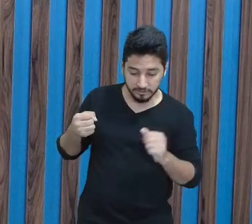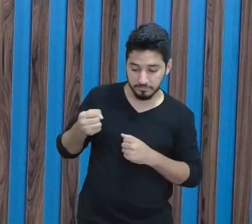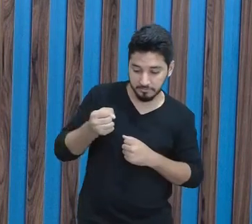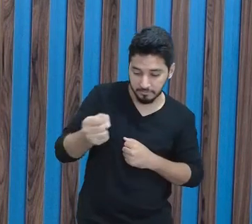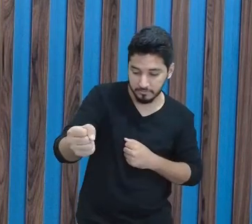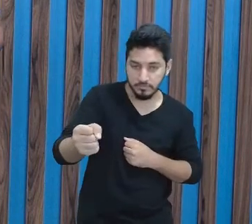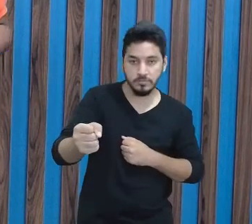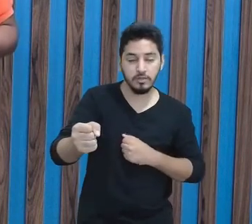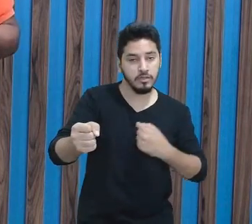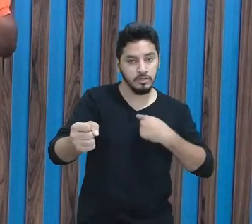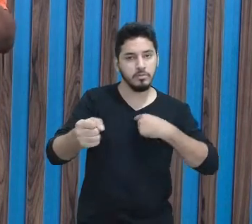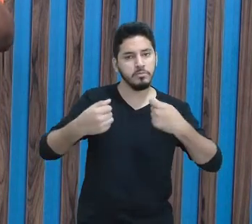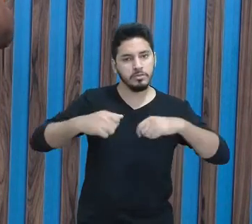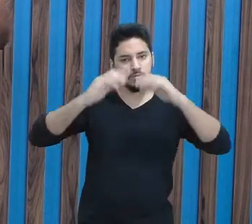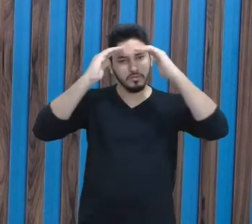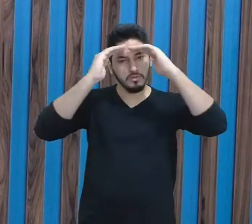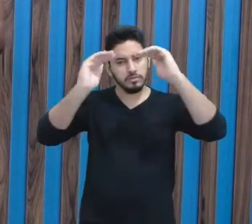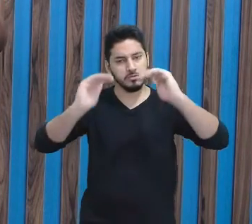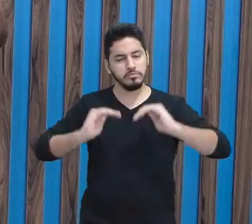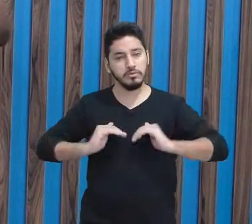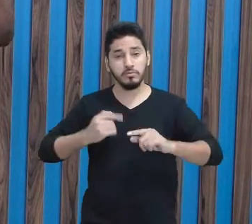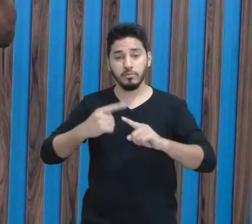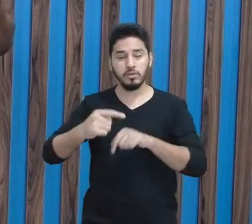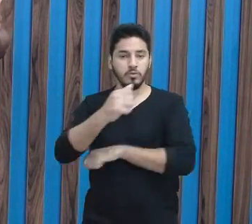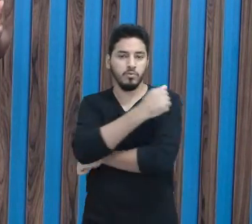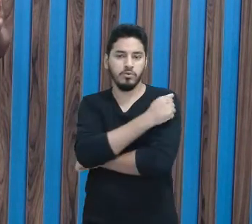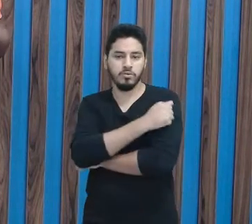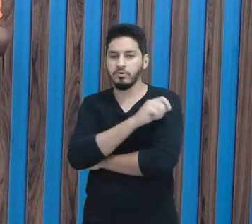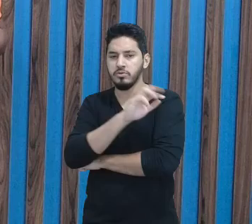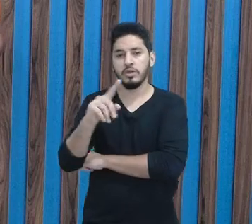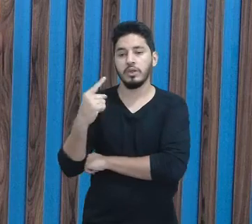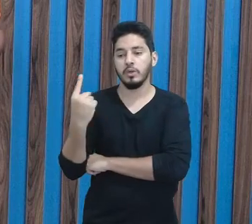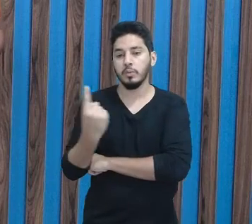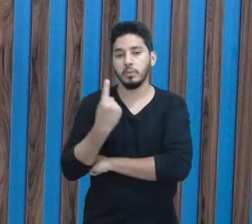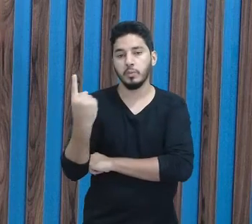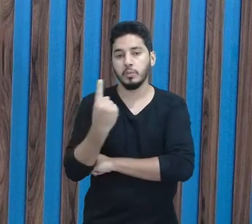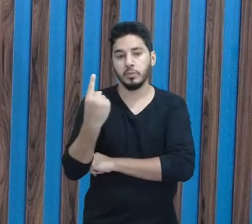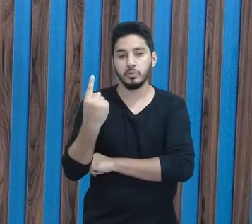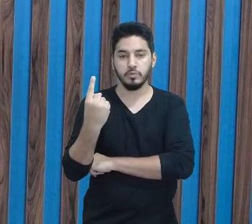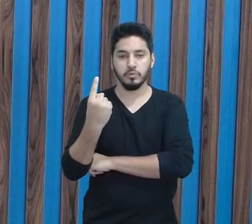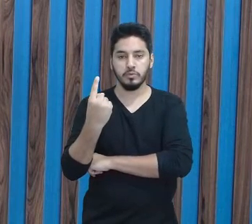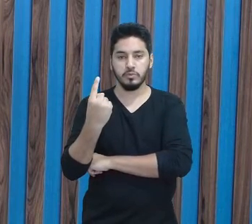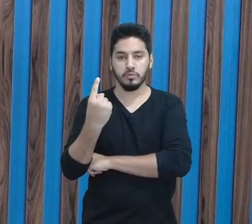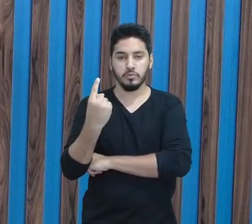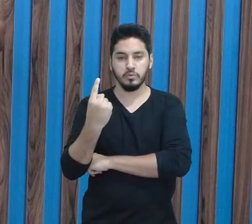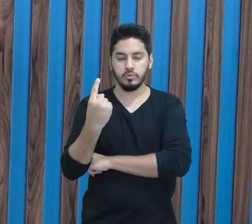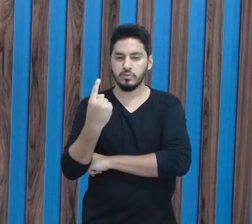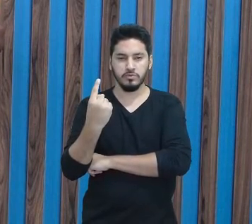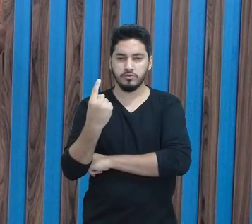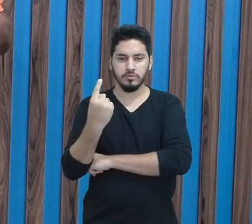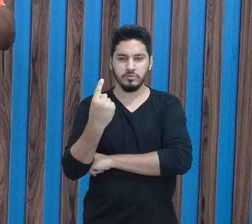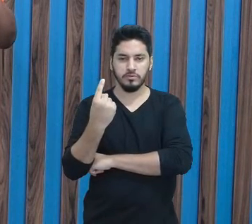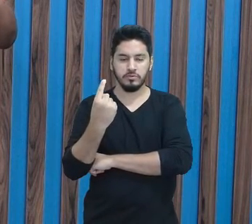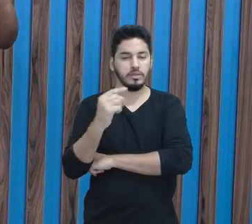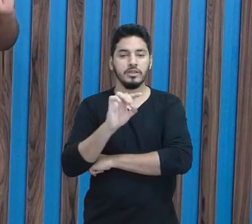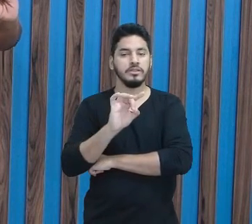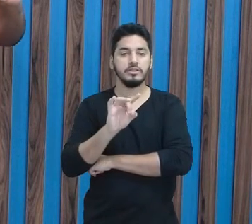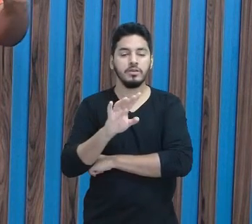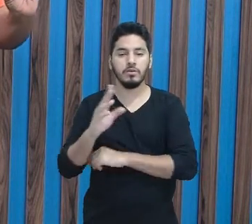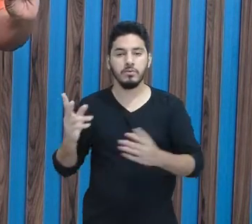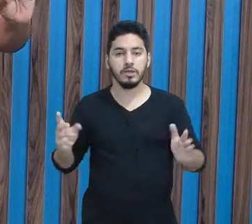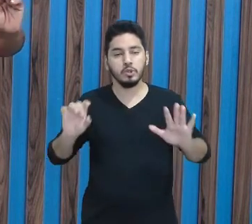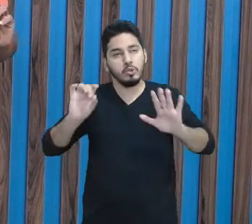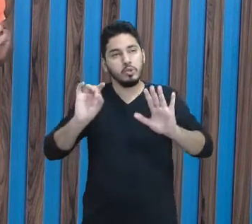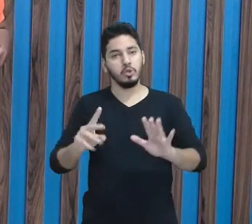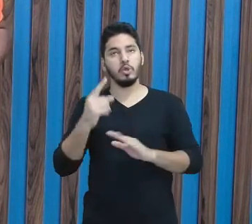respeitoso. Porque aquele estudante, ele não é único do professor. Ele não é de verdade